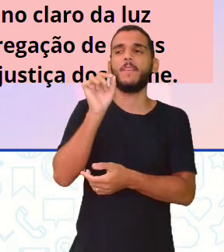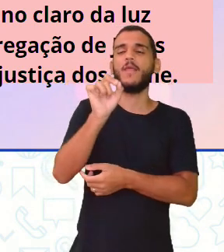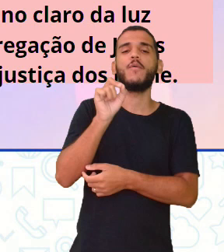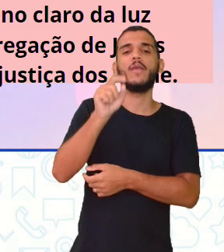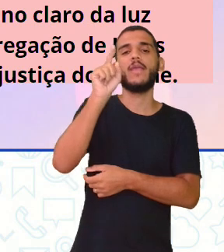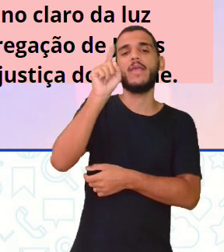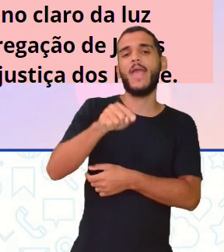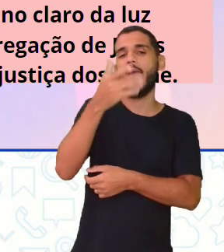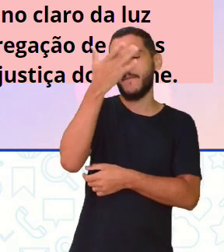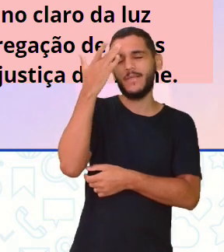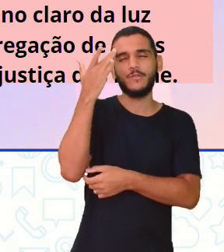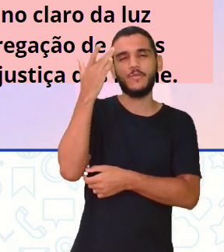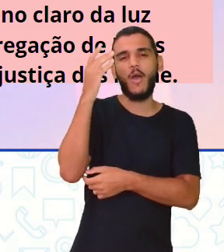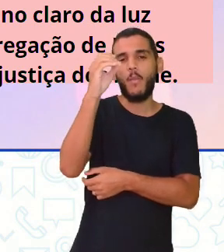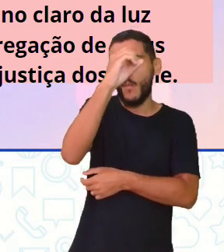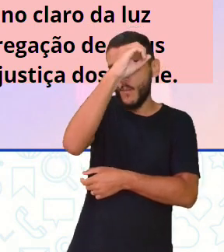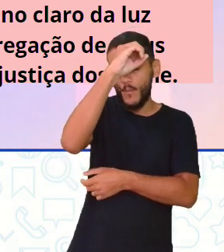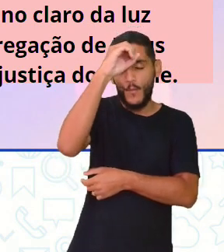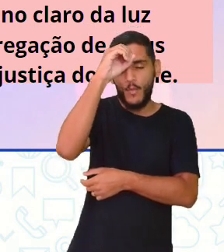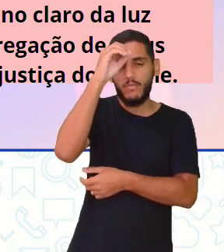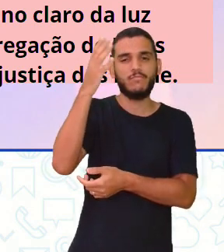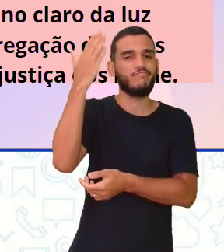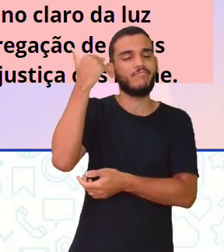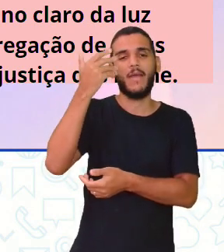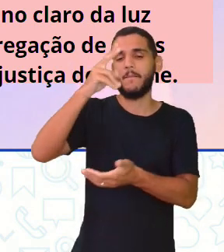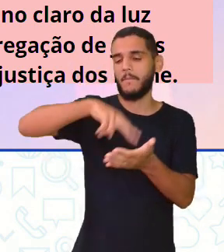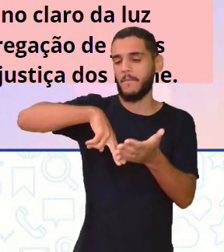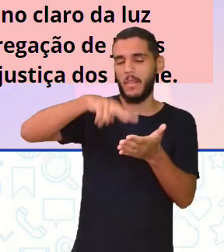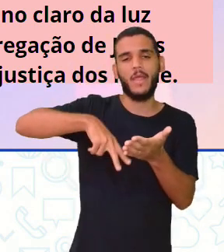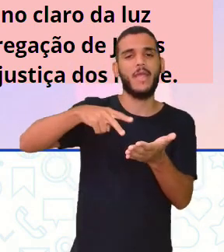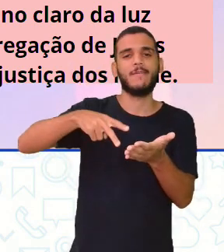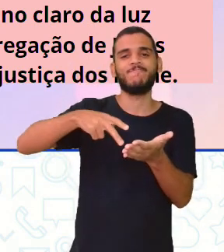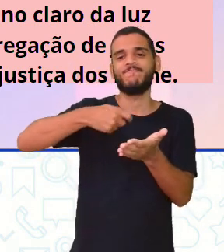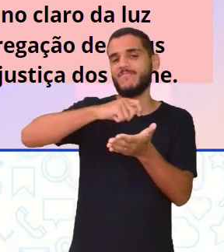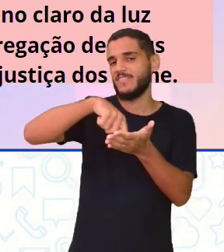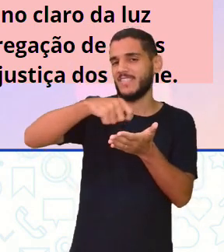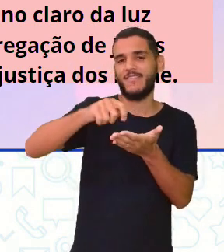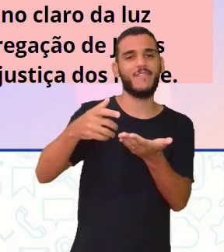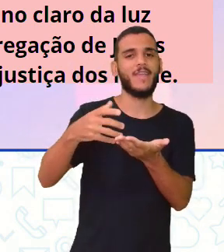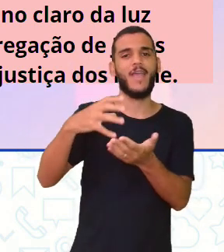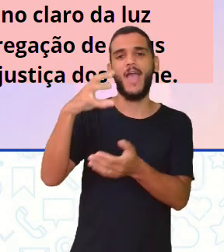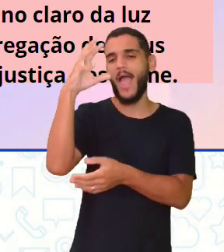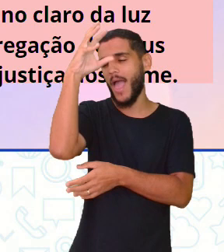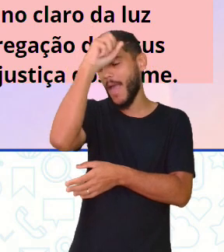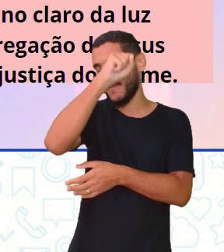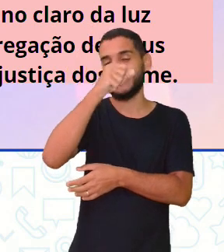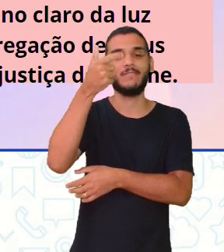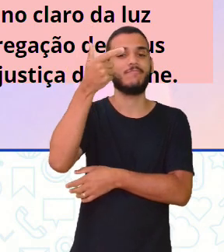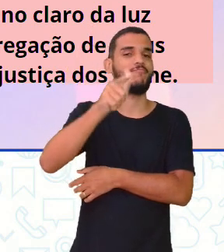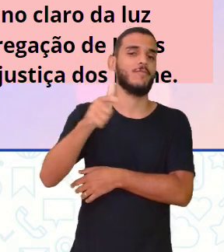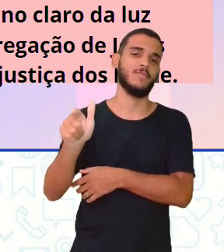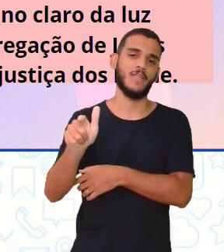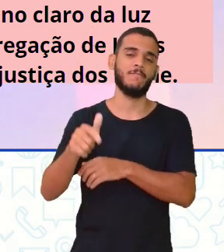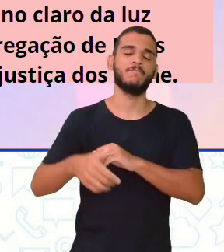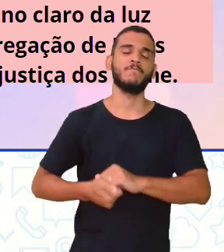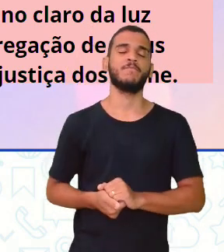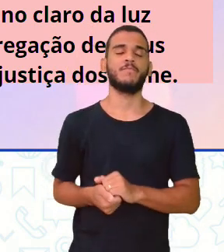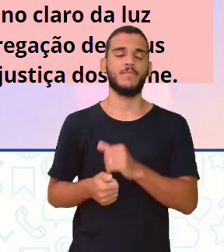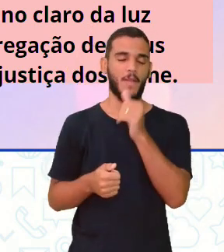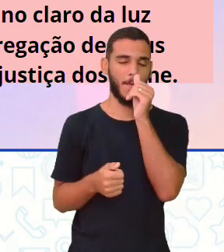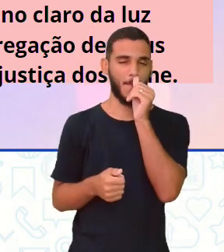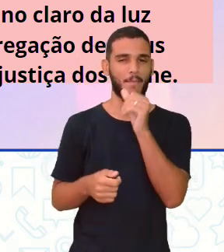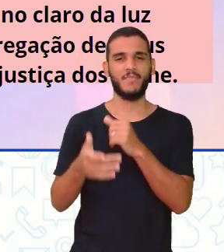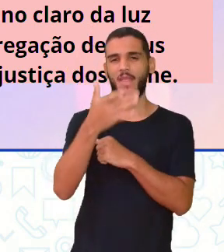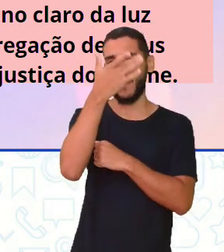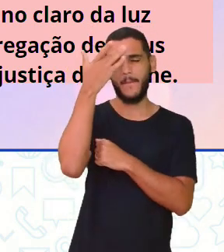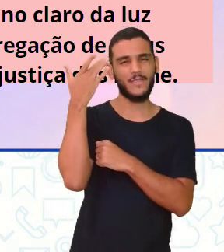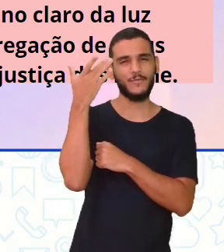pessoa que não sabe ler, não sabe escrever, que não foi alfabetizado. Mas isso quer dizer que essa pessoa